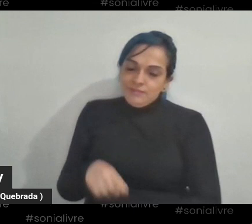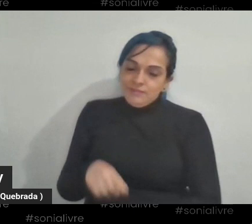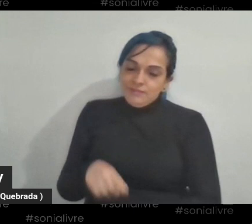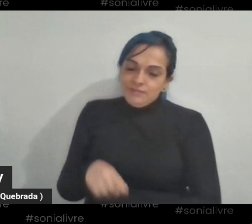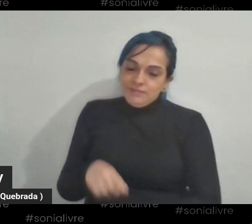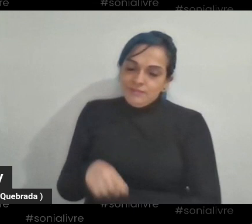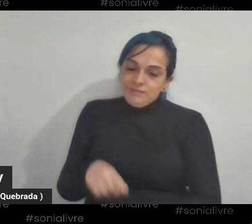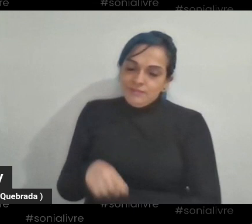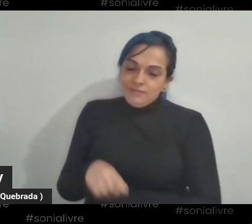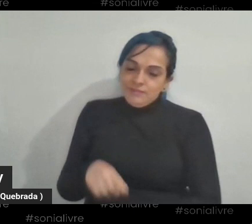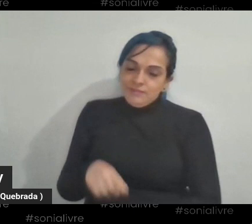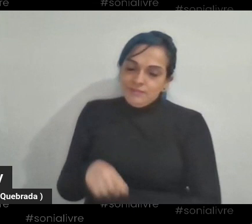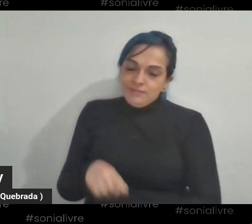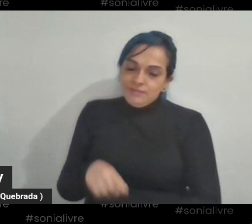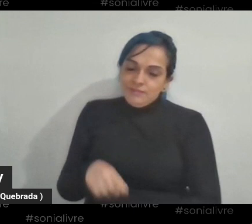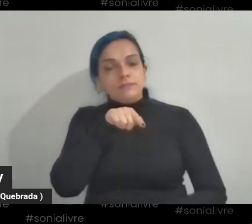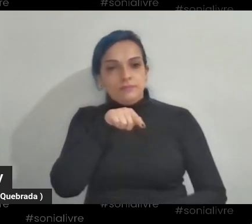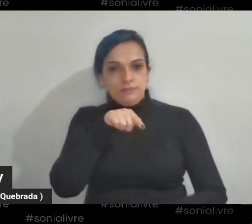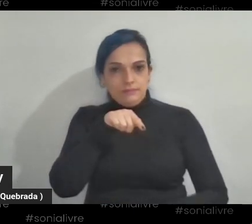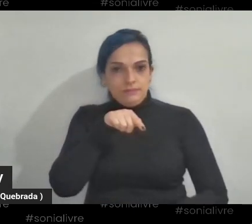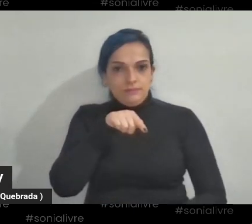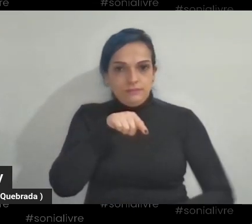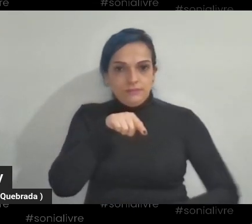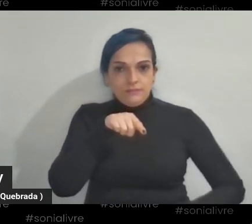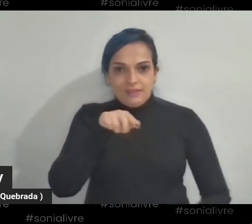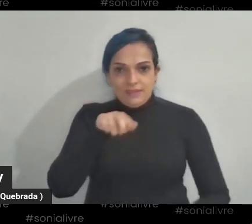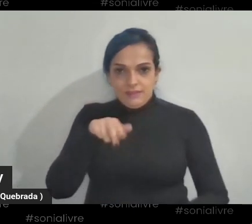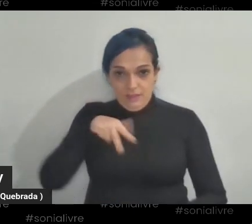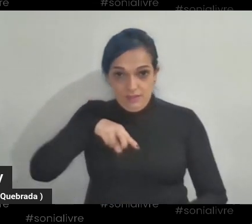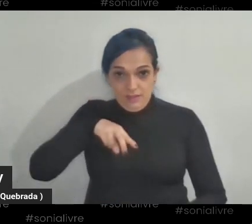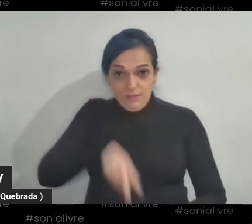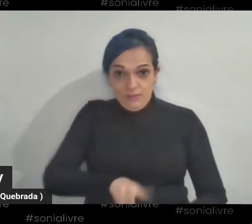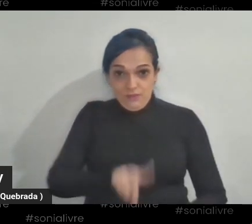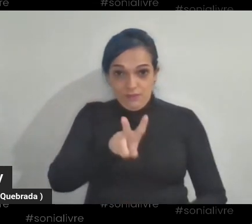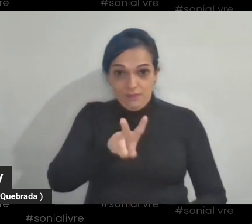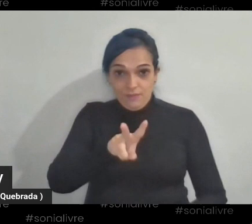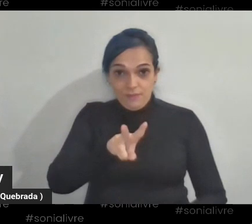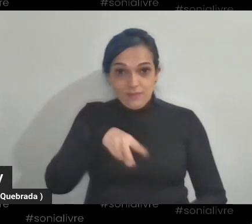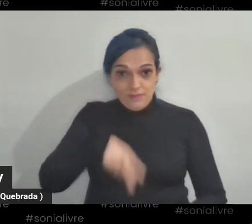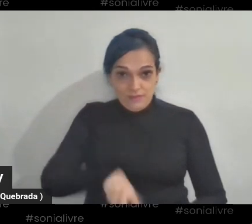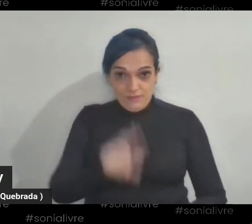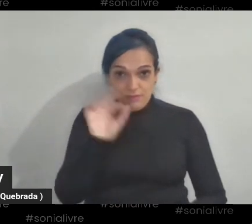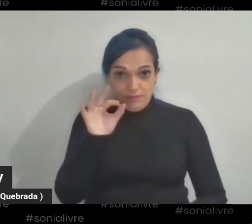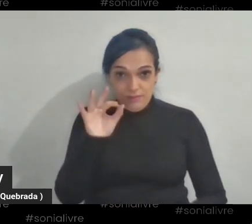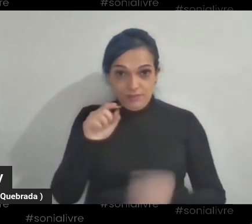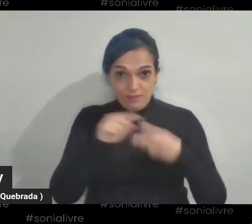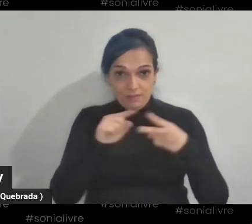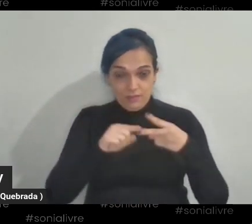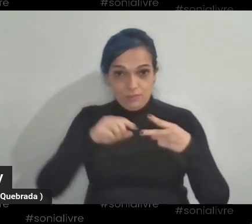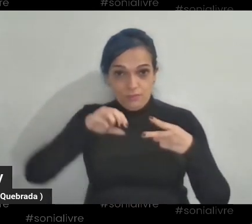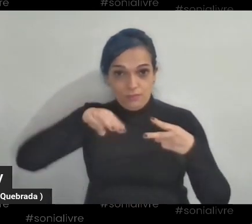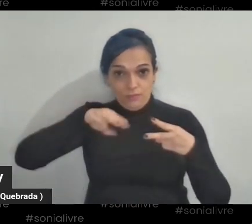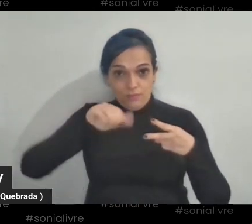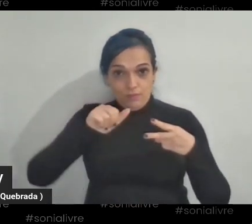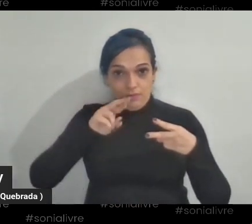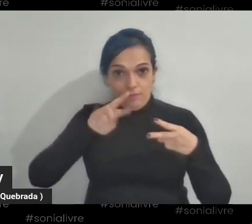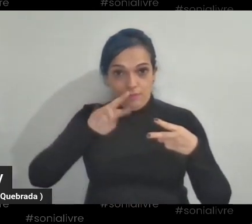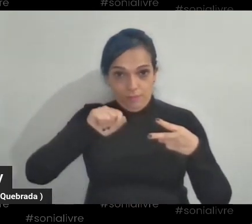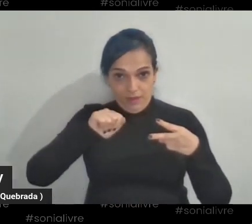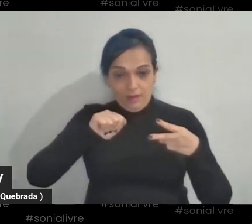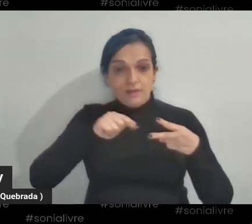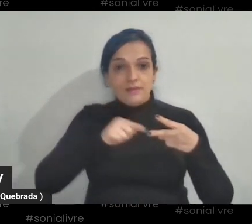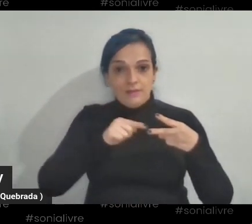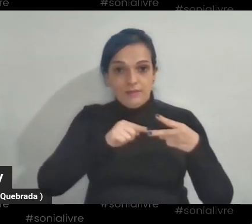Marisa, você é gêmea da Marta, né? Isso. Mais jovens do que a